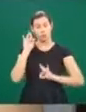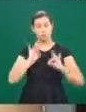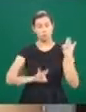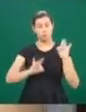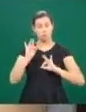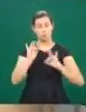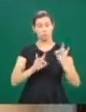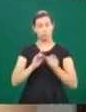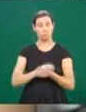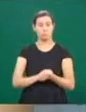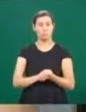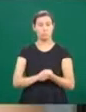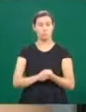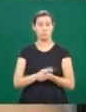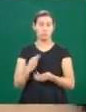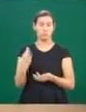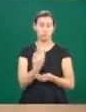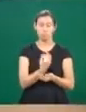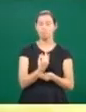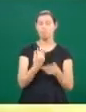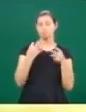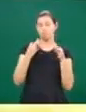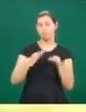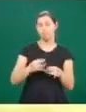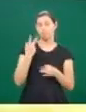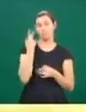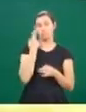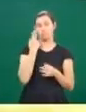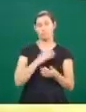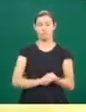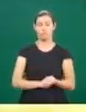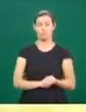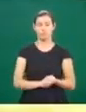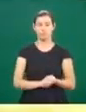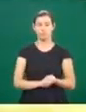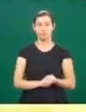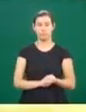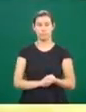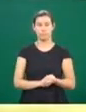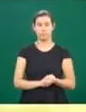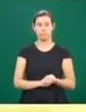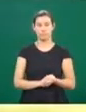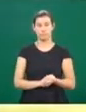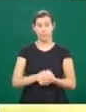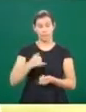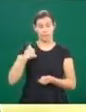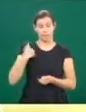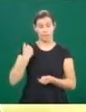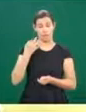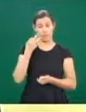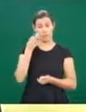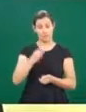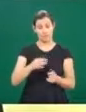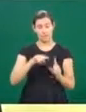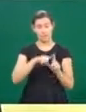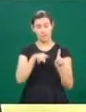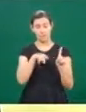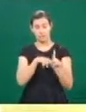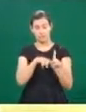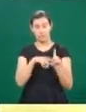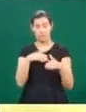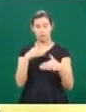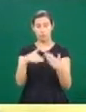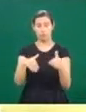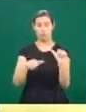Mas é fora disso tudo normal o processo. O critério sobre a idade ideal para engravidar mudou ao longo do tempo. Na